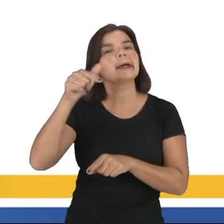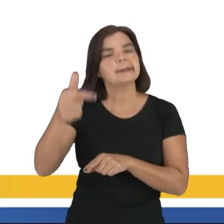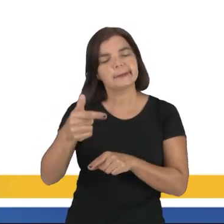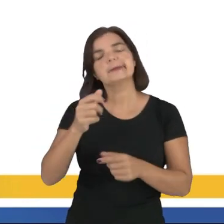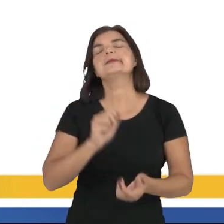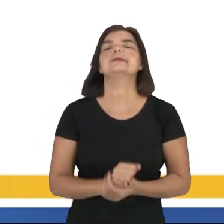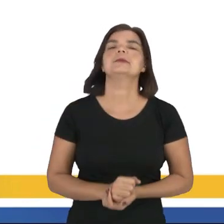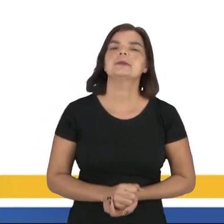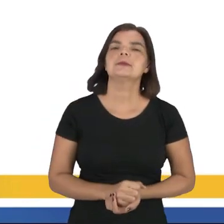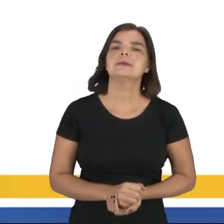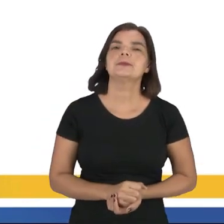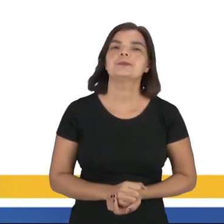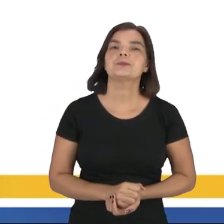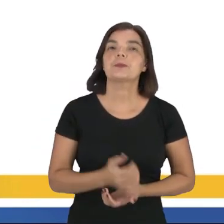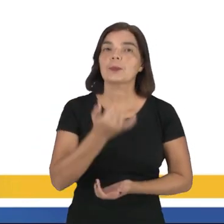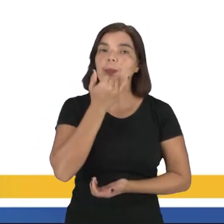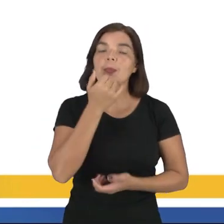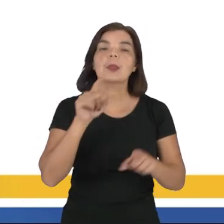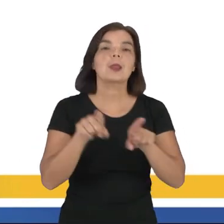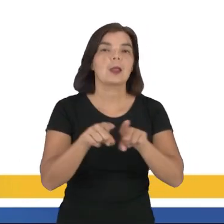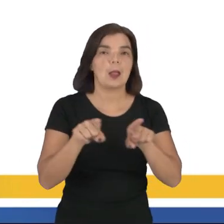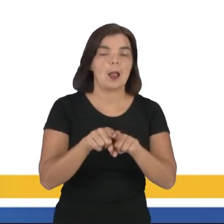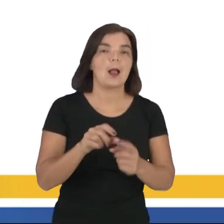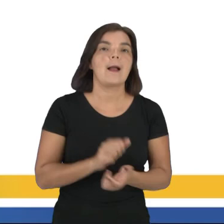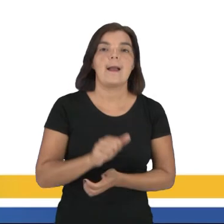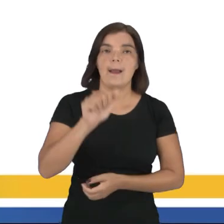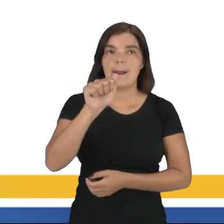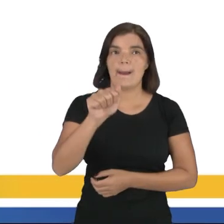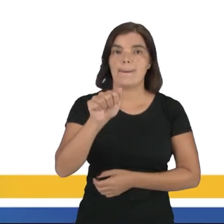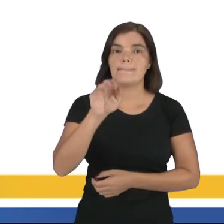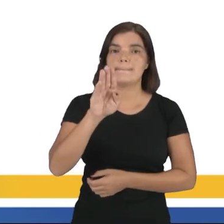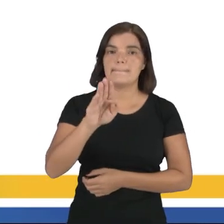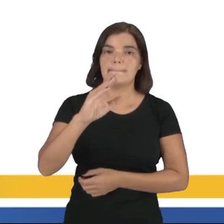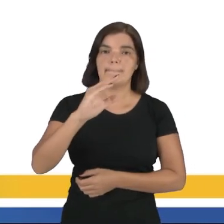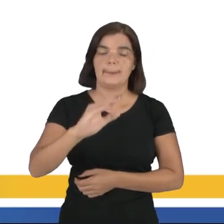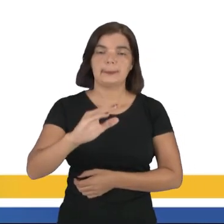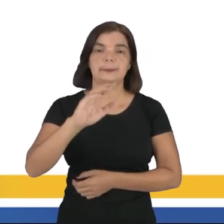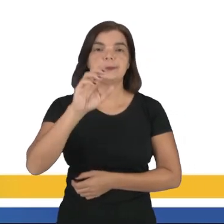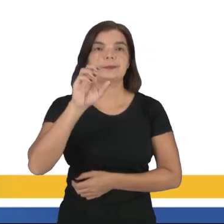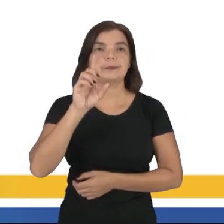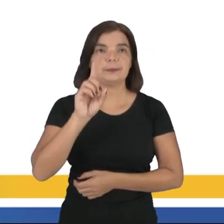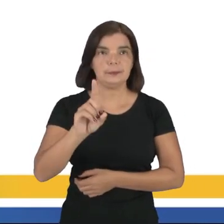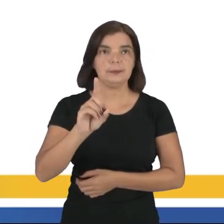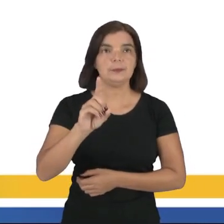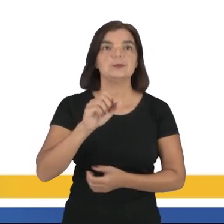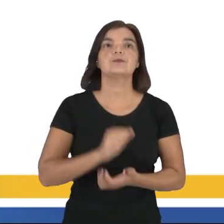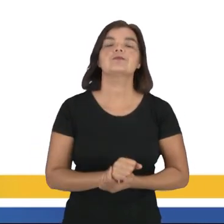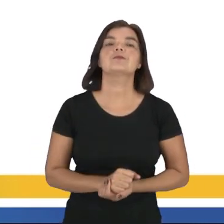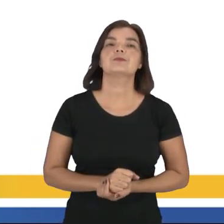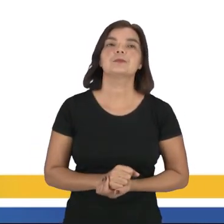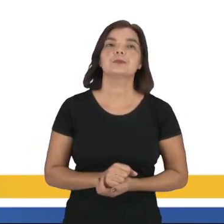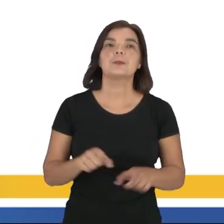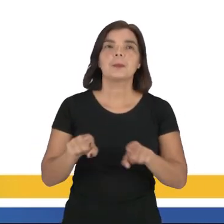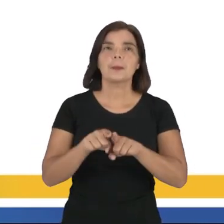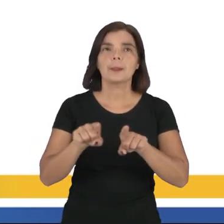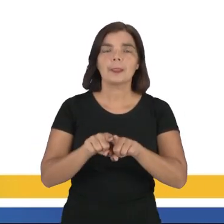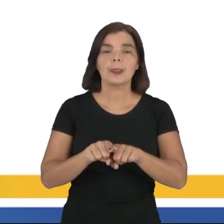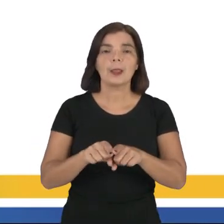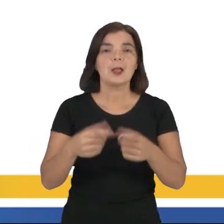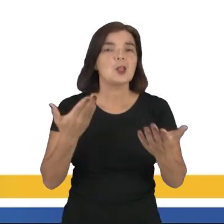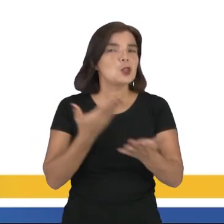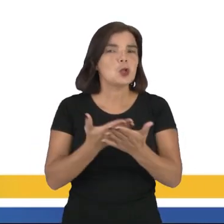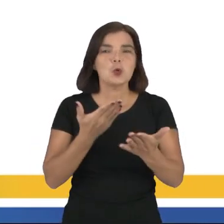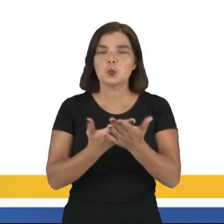alternativas são... Desculpem, as alternativas A, D, charge digital e wiki não